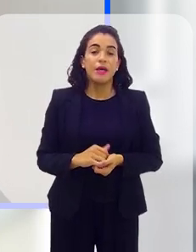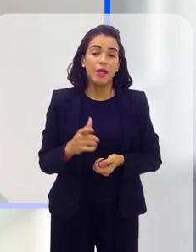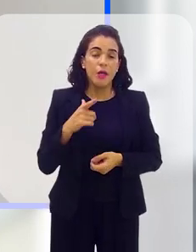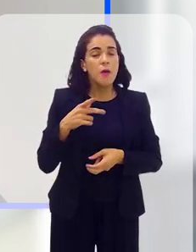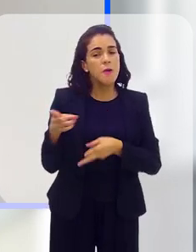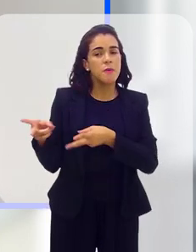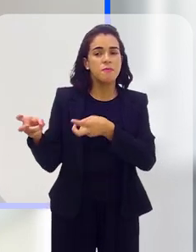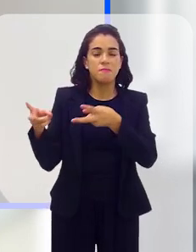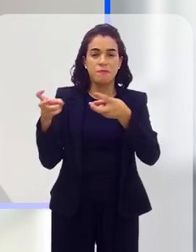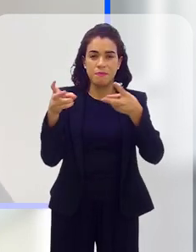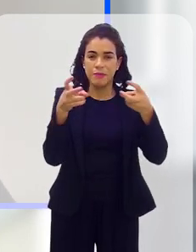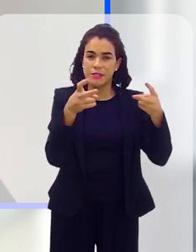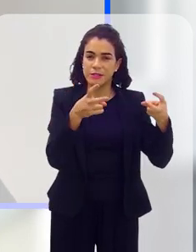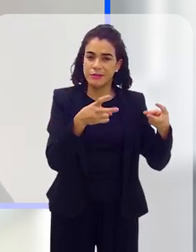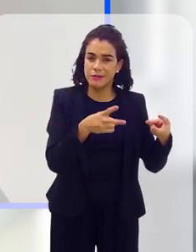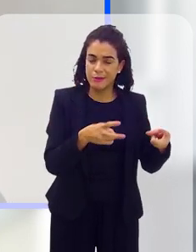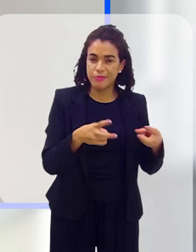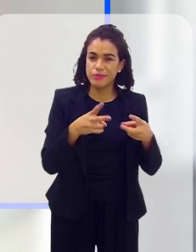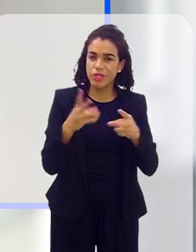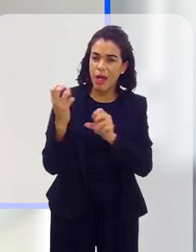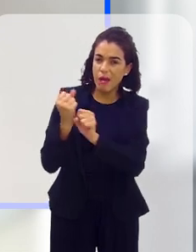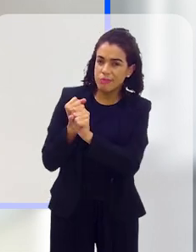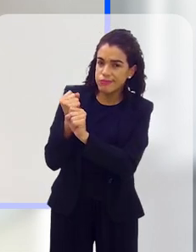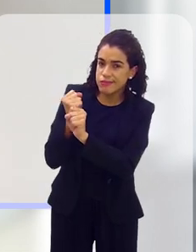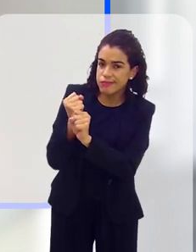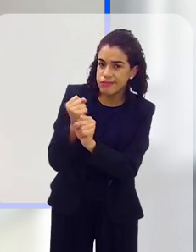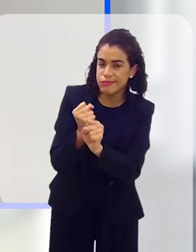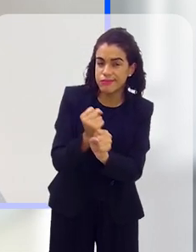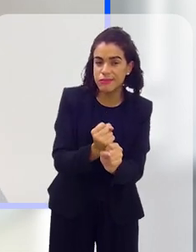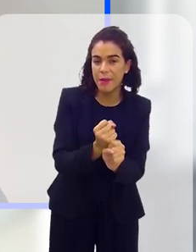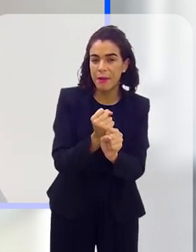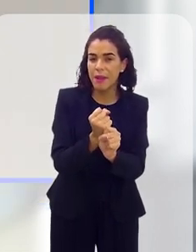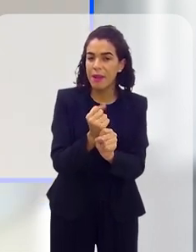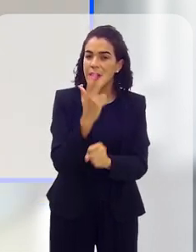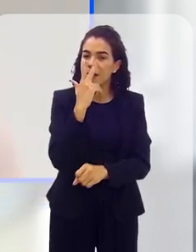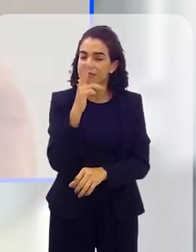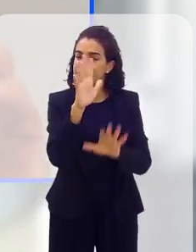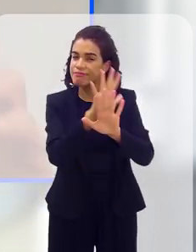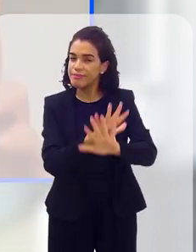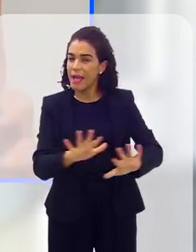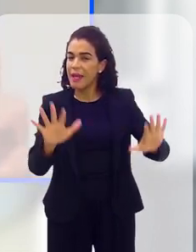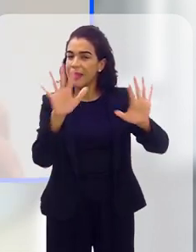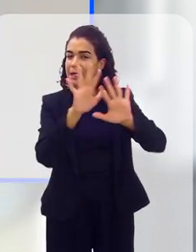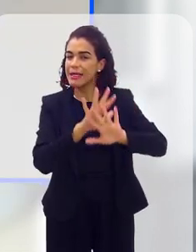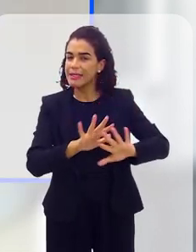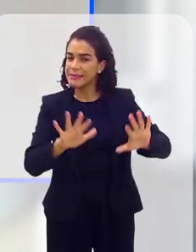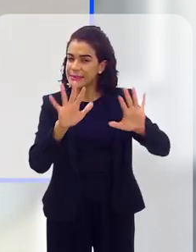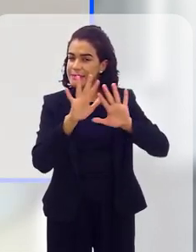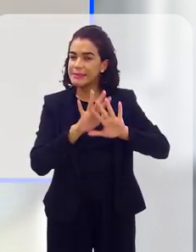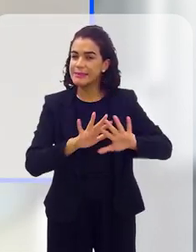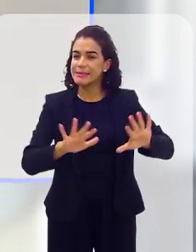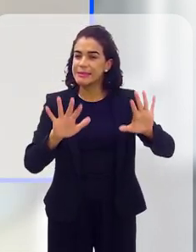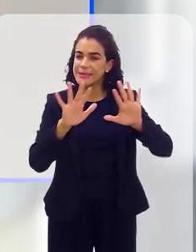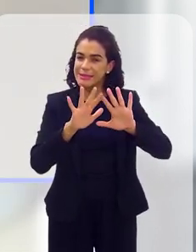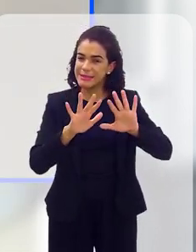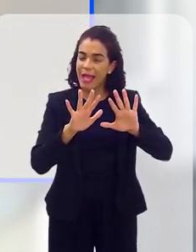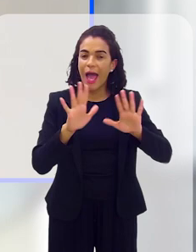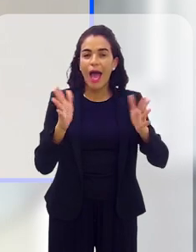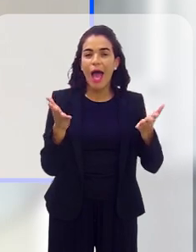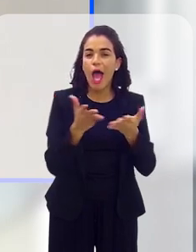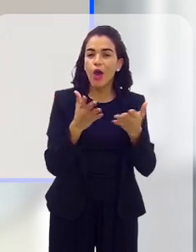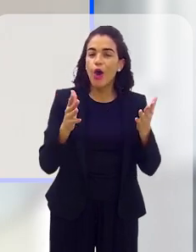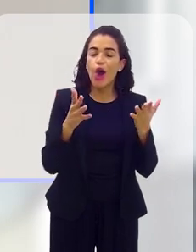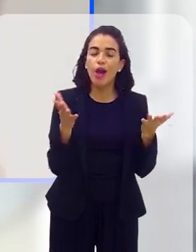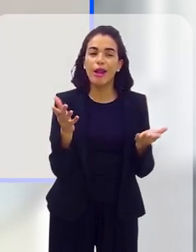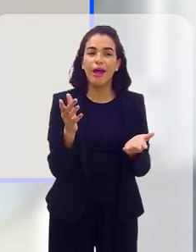O que eu tenho notado é que, nos últimos tempos, parece que entrou,